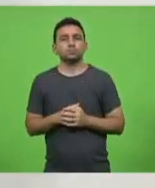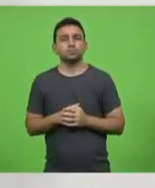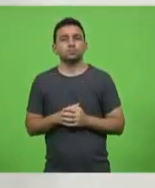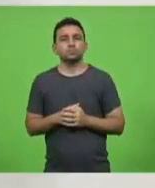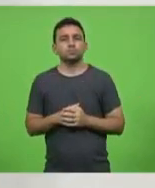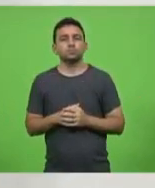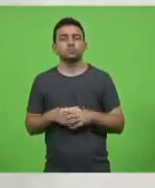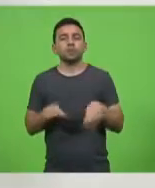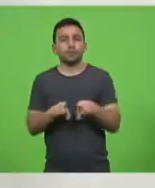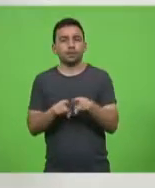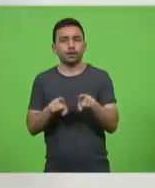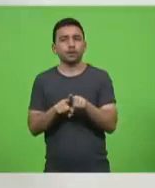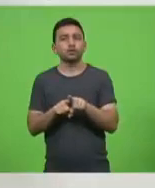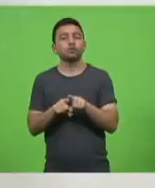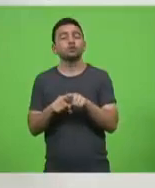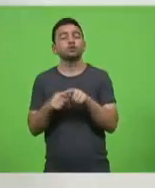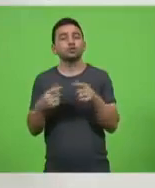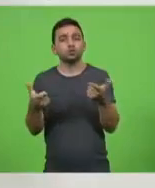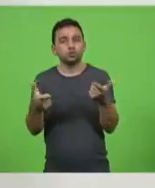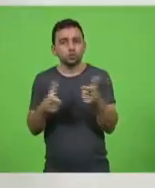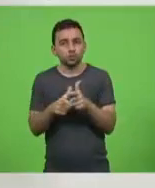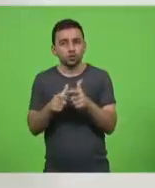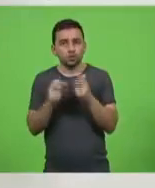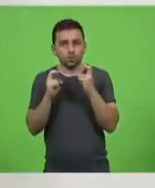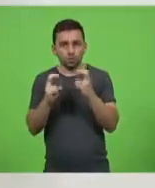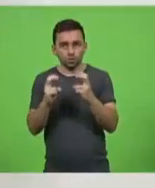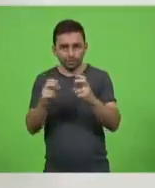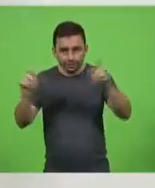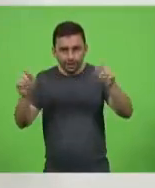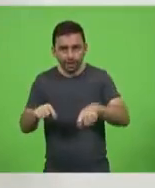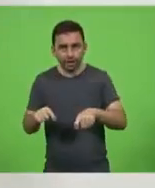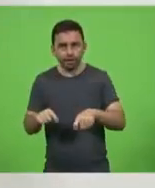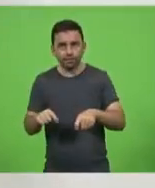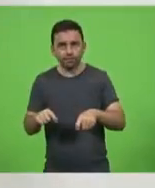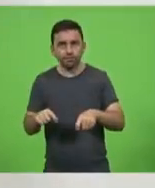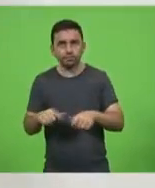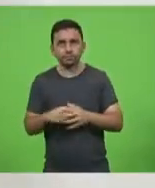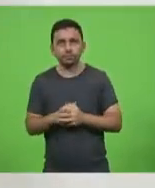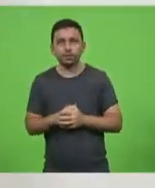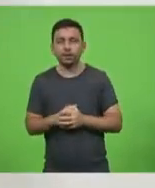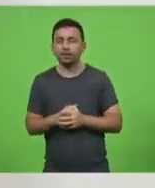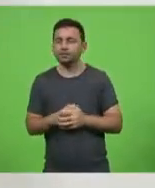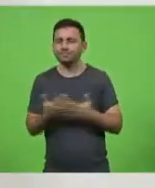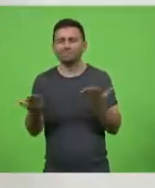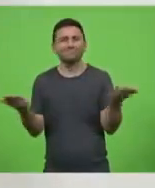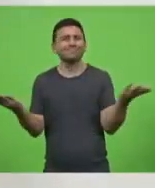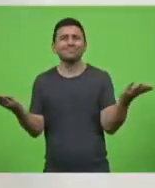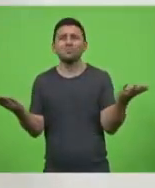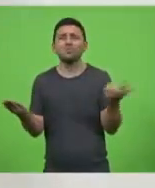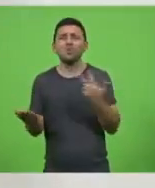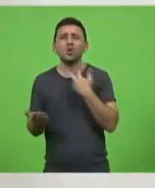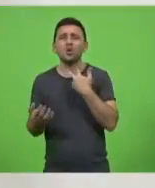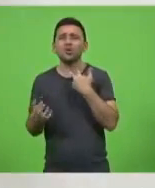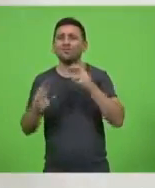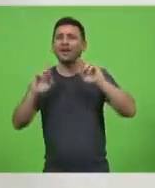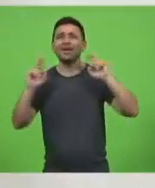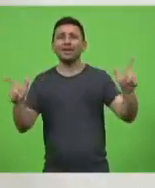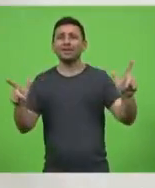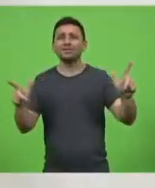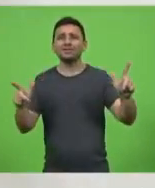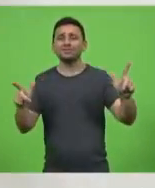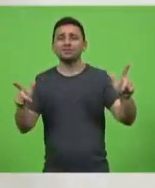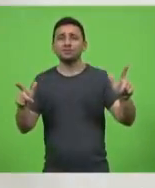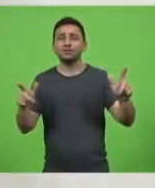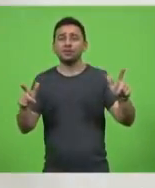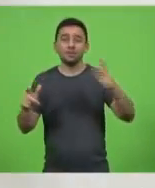reduzir o número de ônibus é a solução. Pelo contrário, está aumentando o número